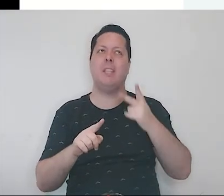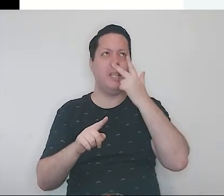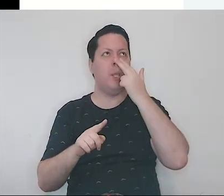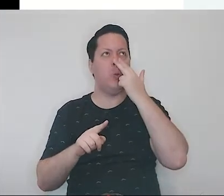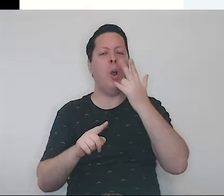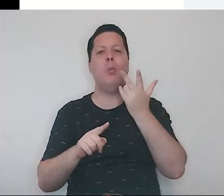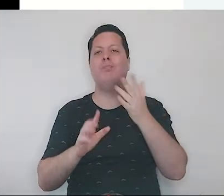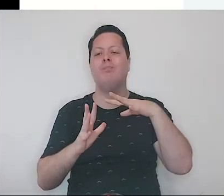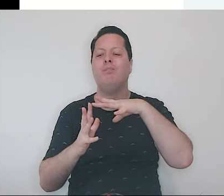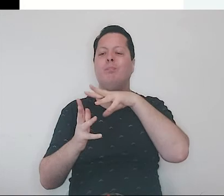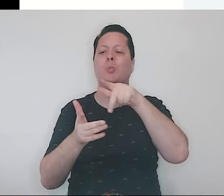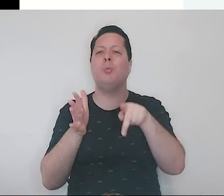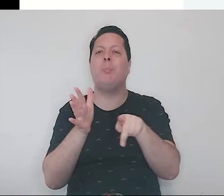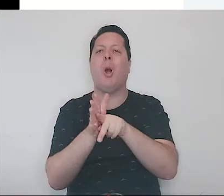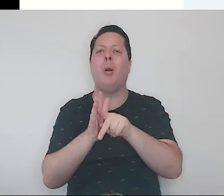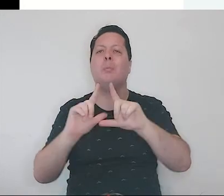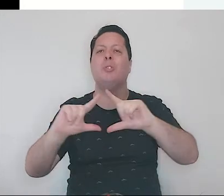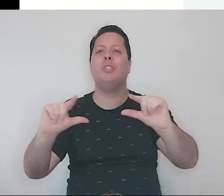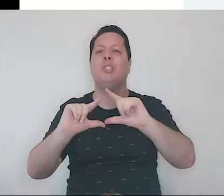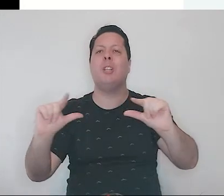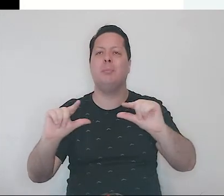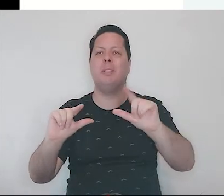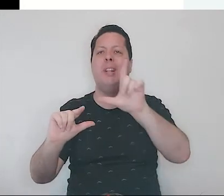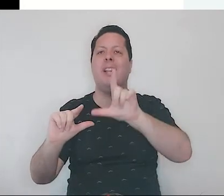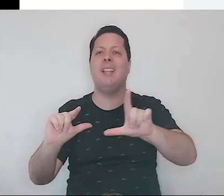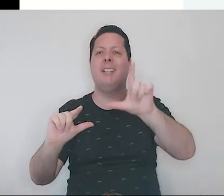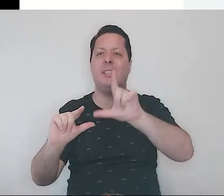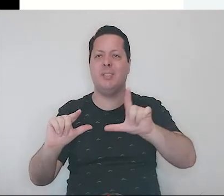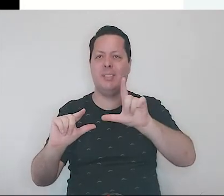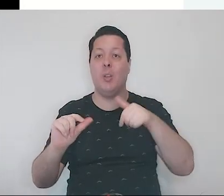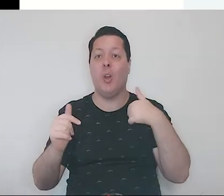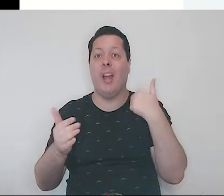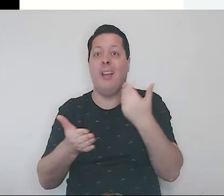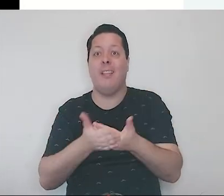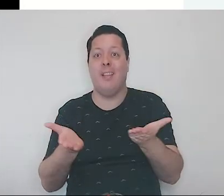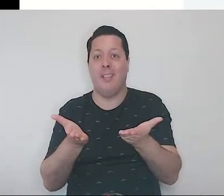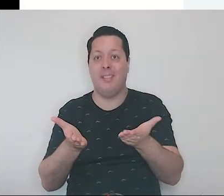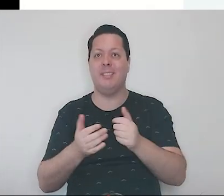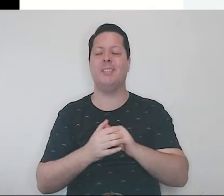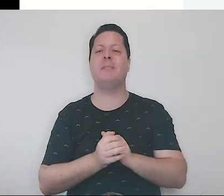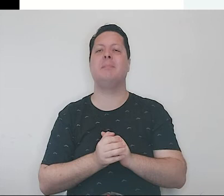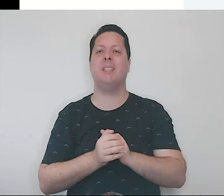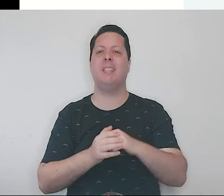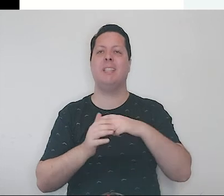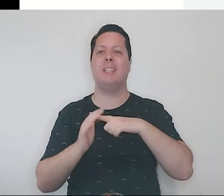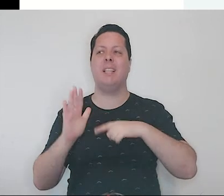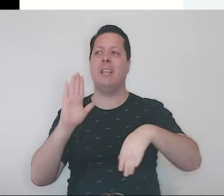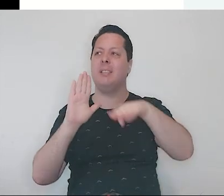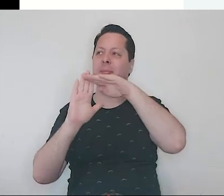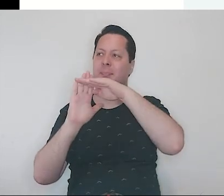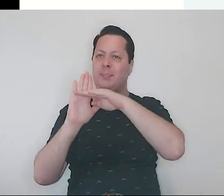mundo literário japonês dos dias de hoje. Takitaro